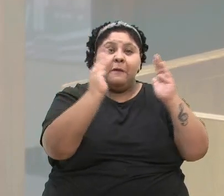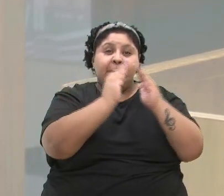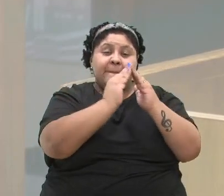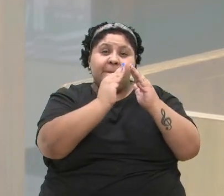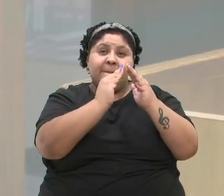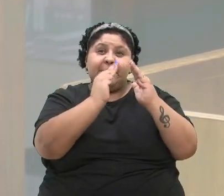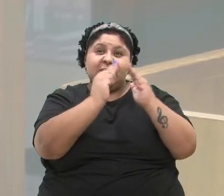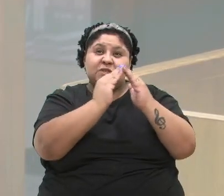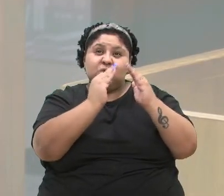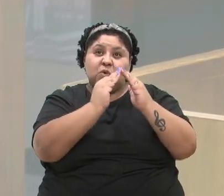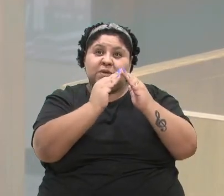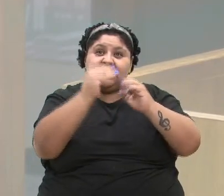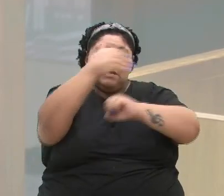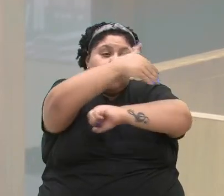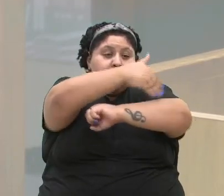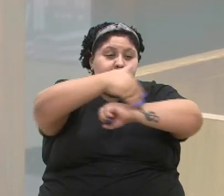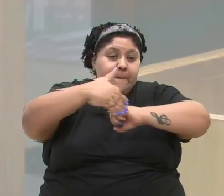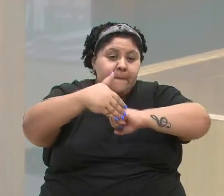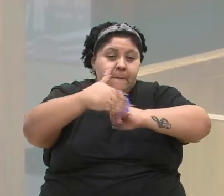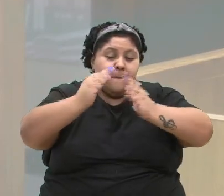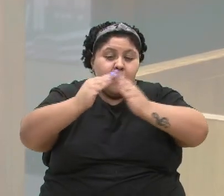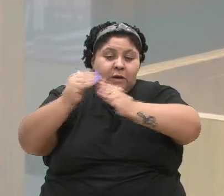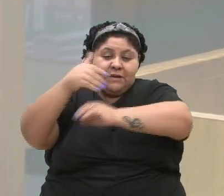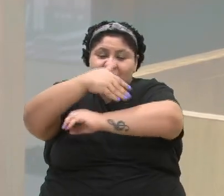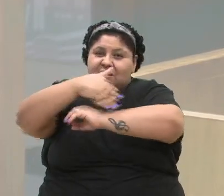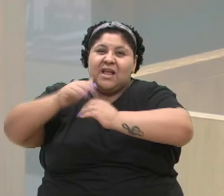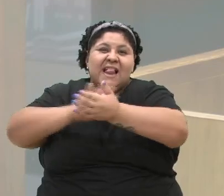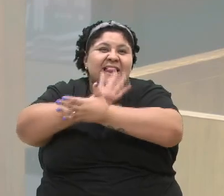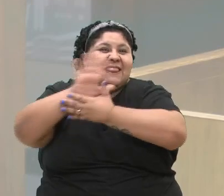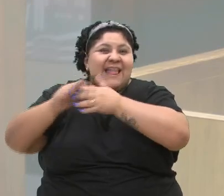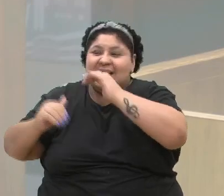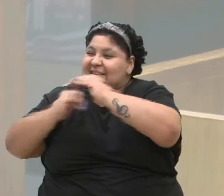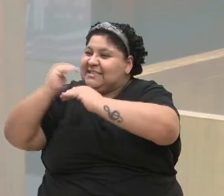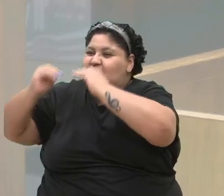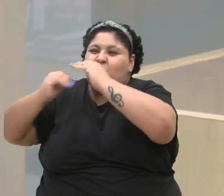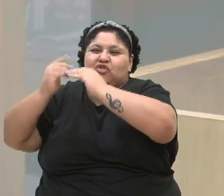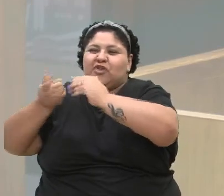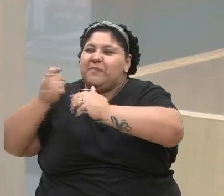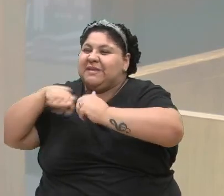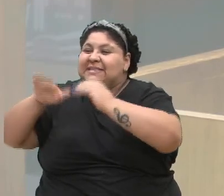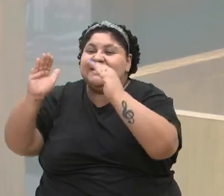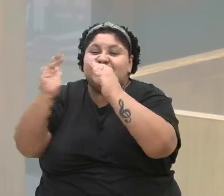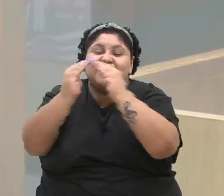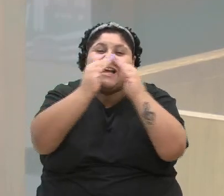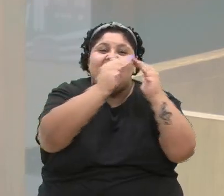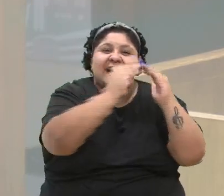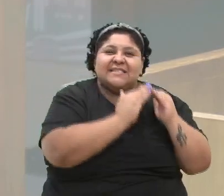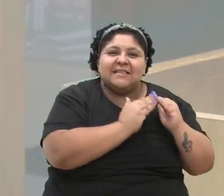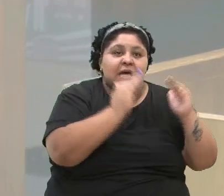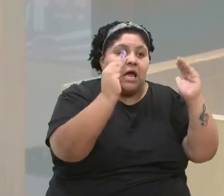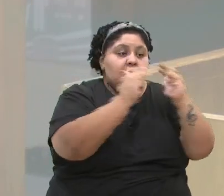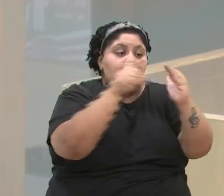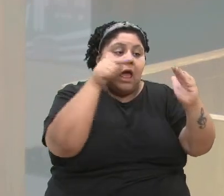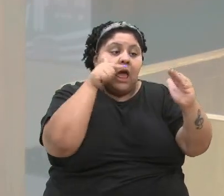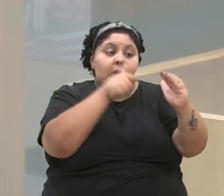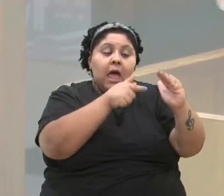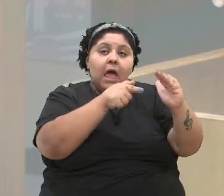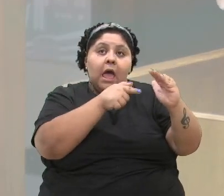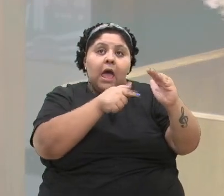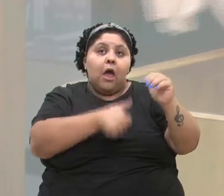Nada se constrói sem um lar. Nada. A casa é o primeiro passo